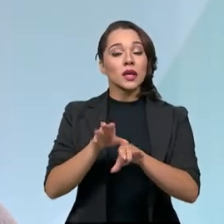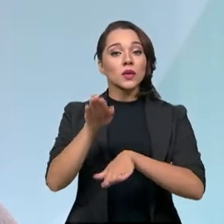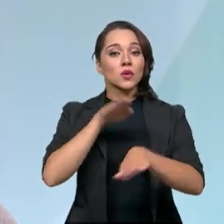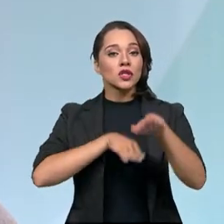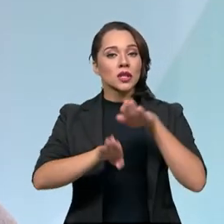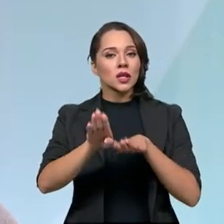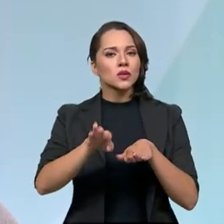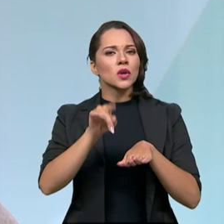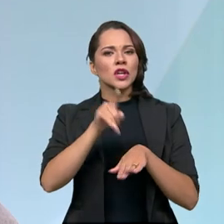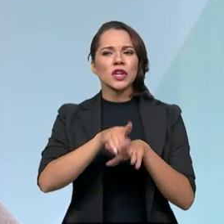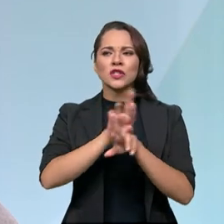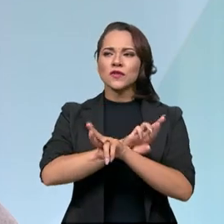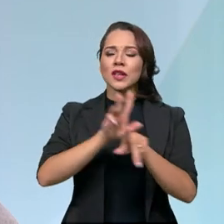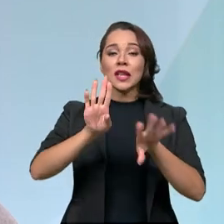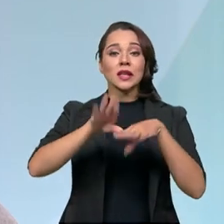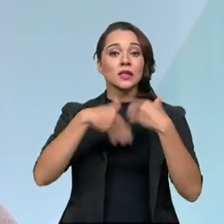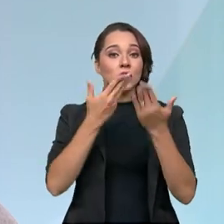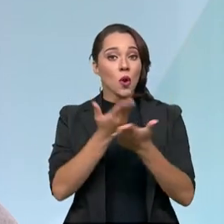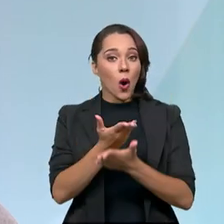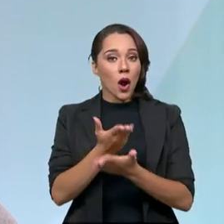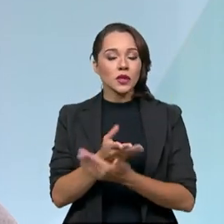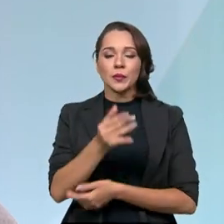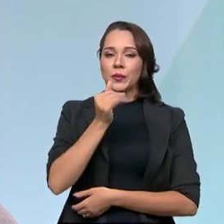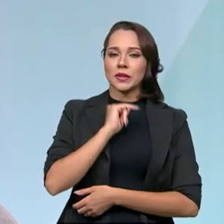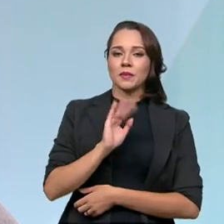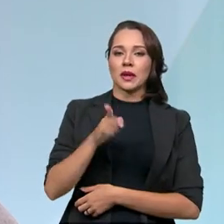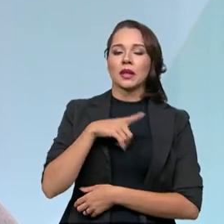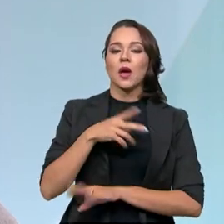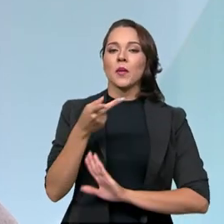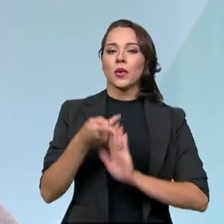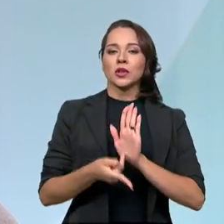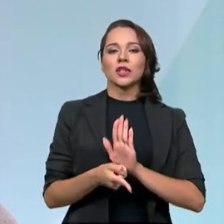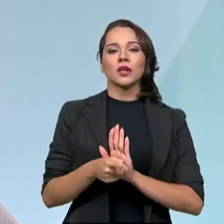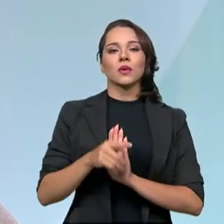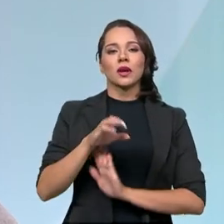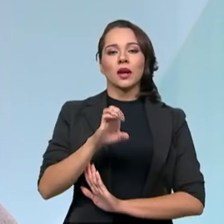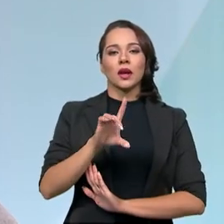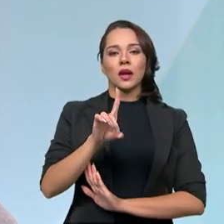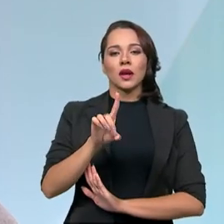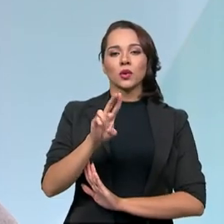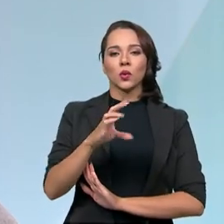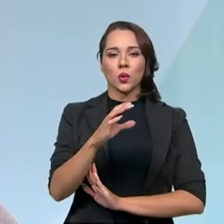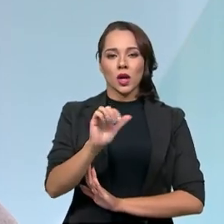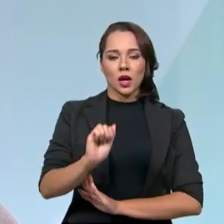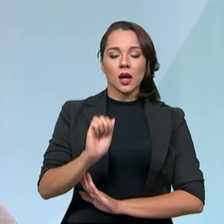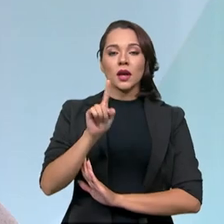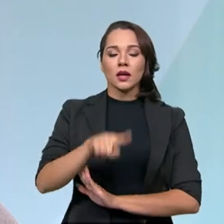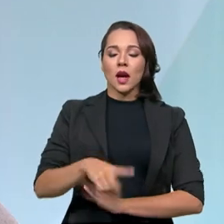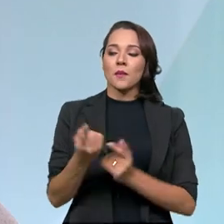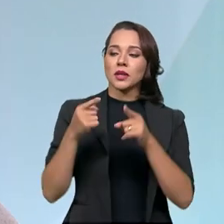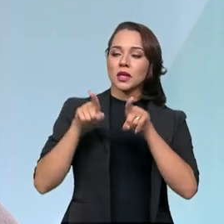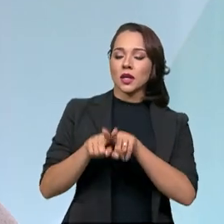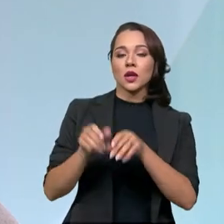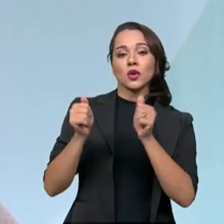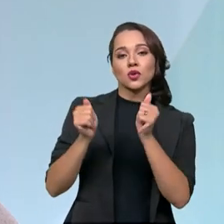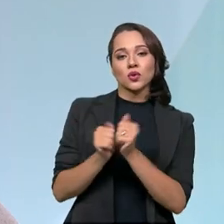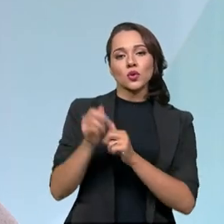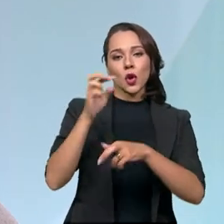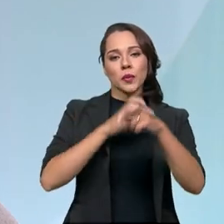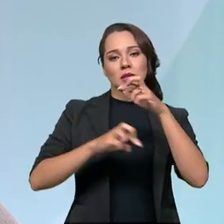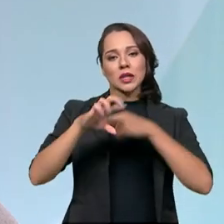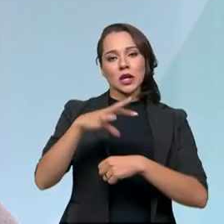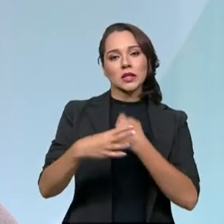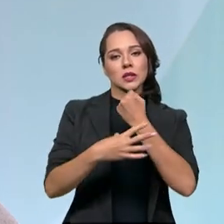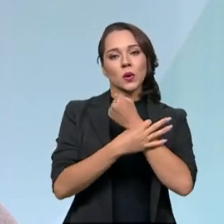trânsito em nível transversal nas escolas. Um exemplo que nós temos é o projeto Educa. É uma parceria firmada com o Observatório Nacional de